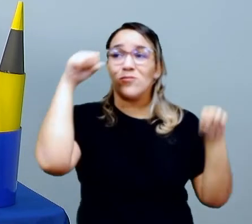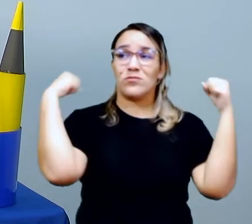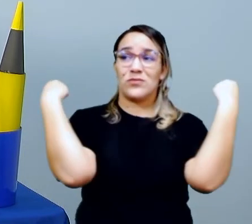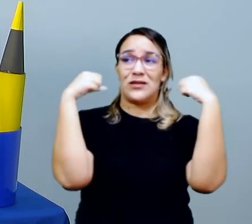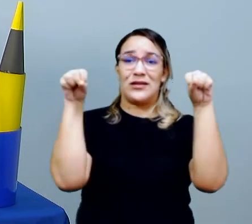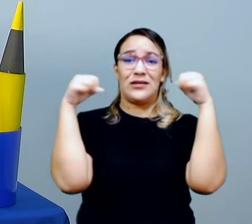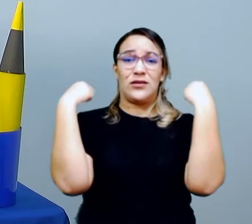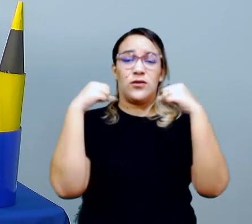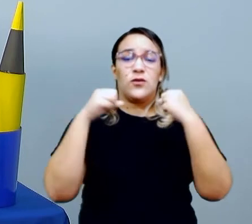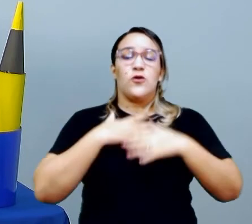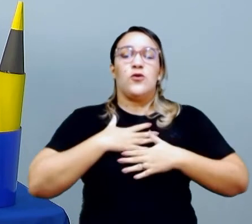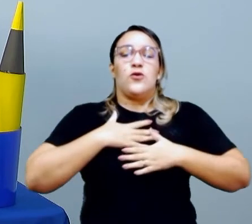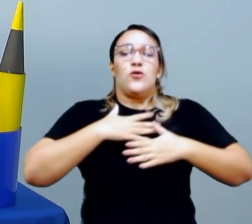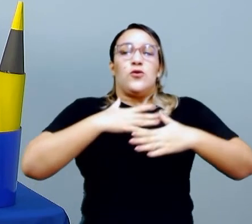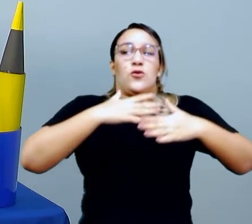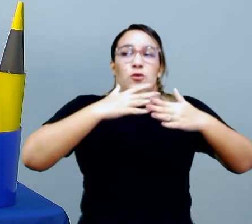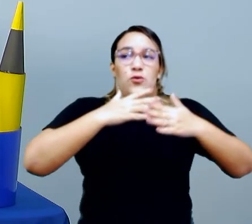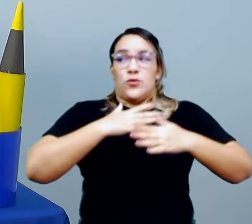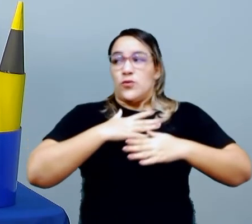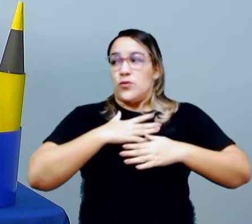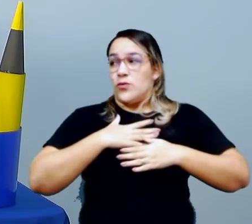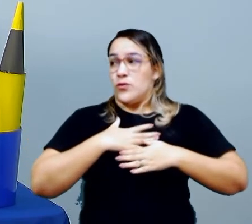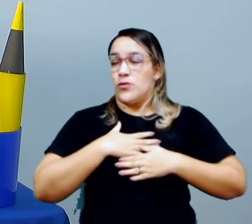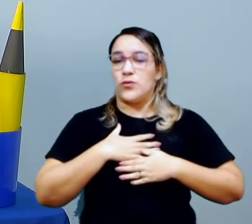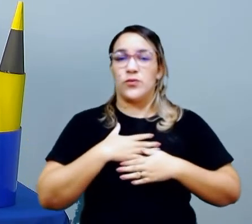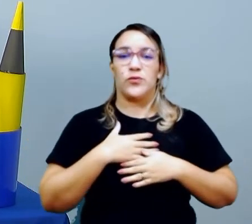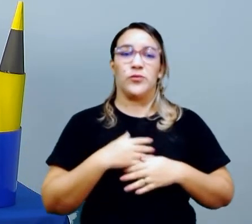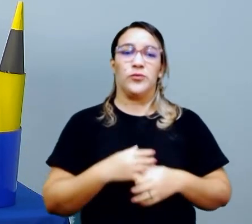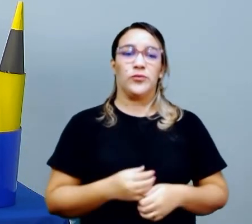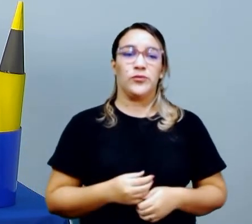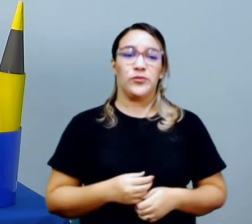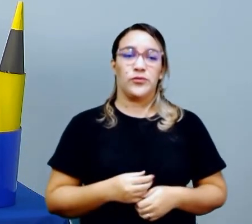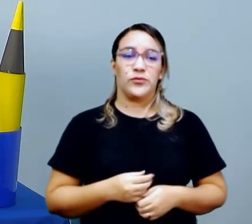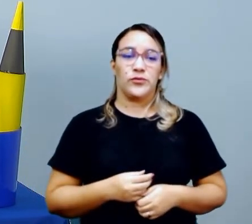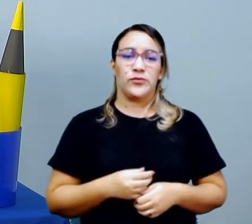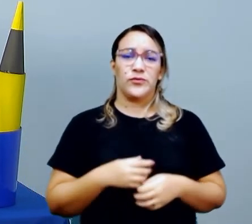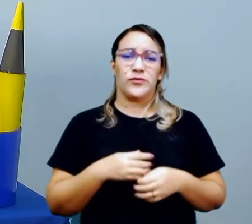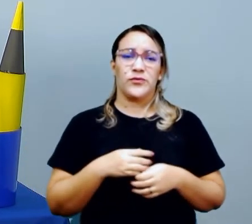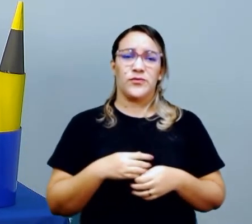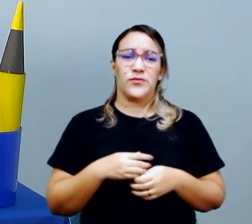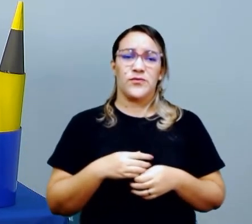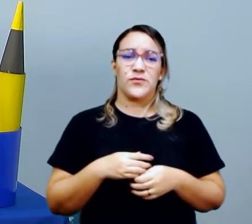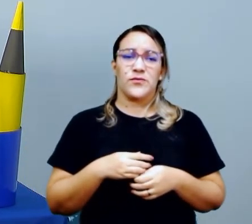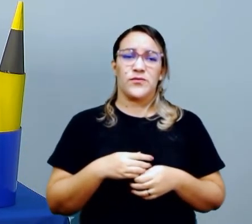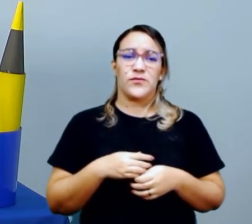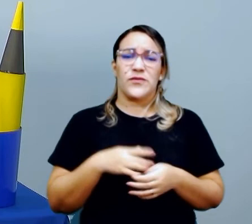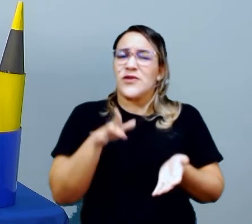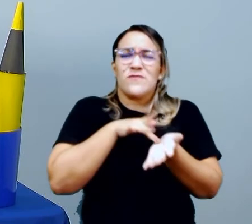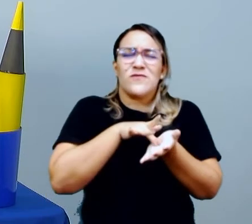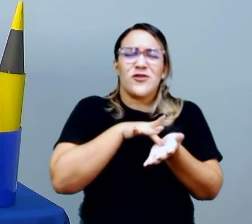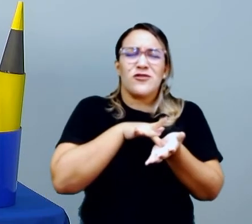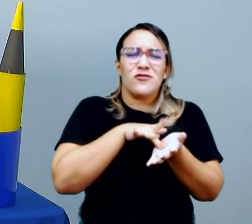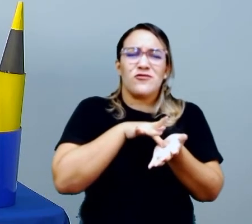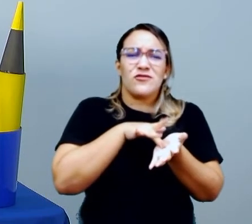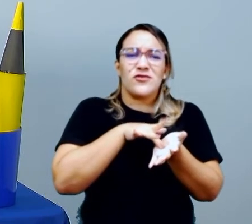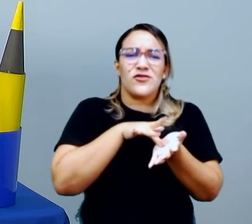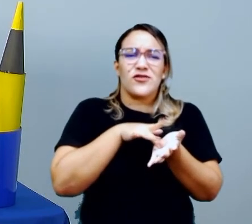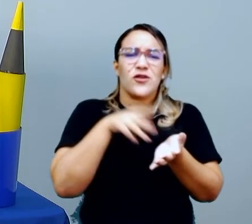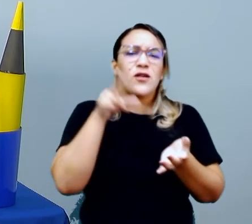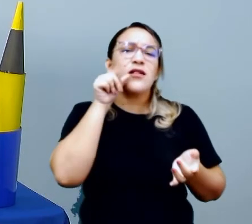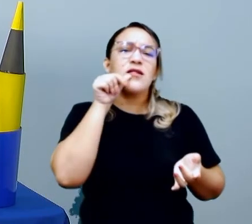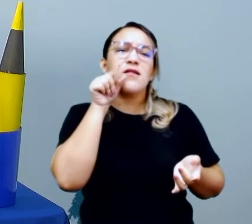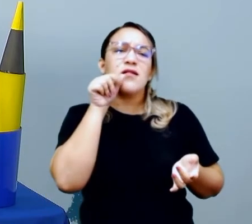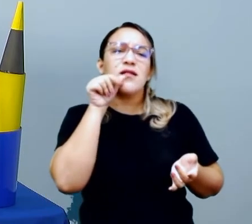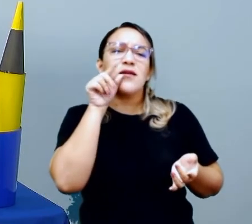exercício de respiração, certo? Então, a gente vai fingir, vai fazer de conta que este lápis